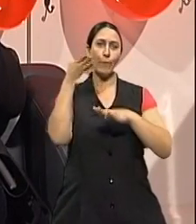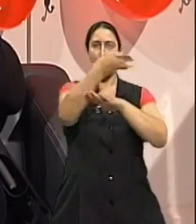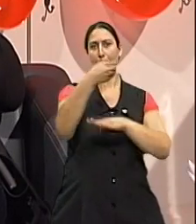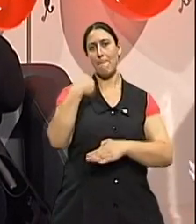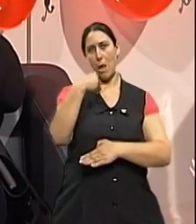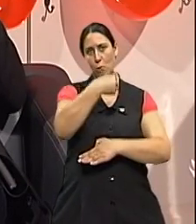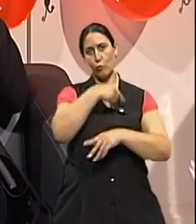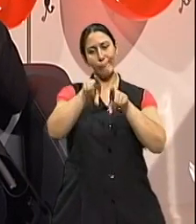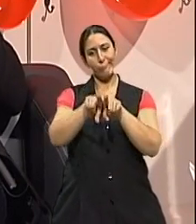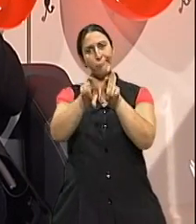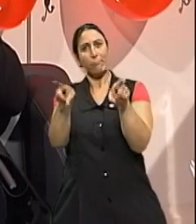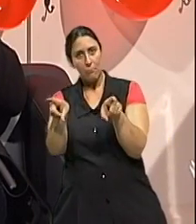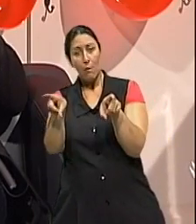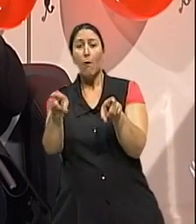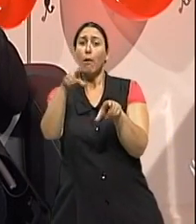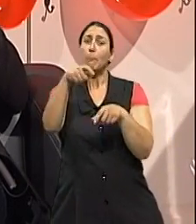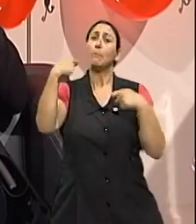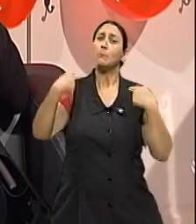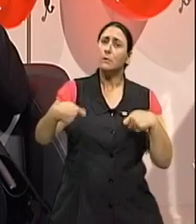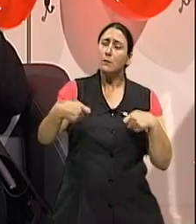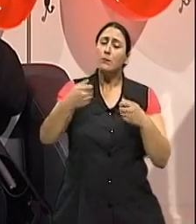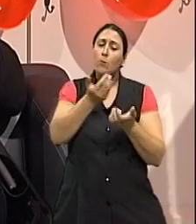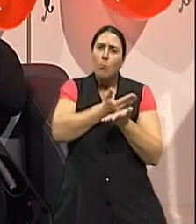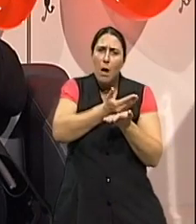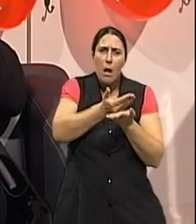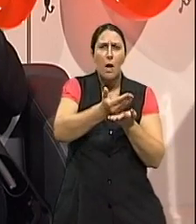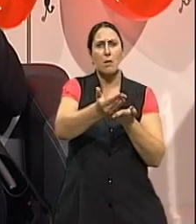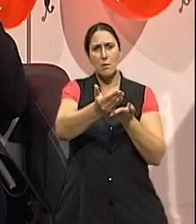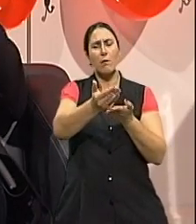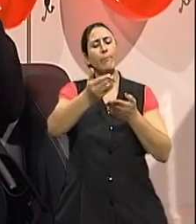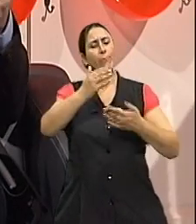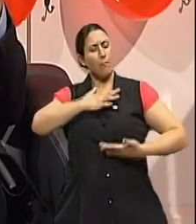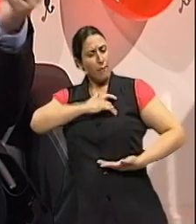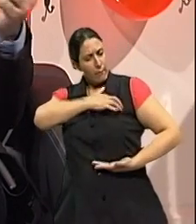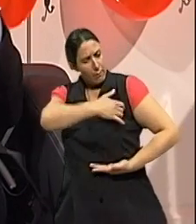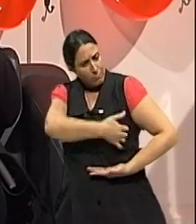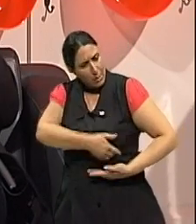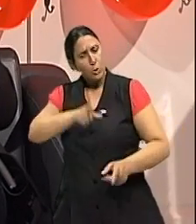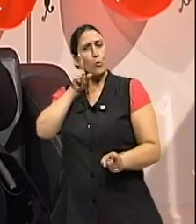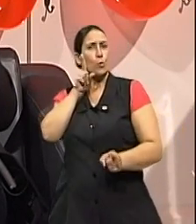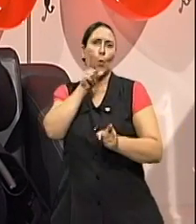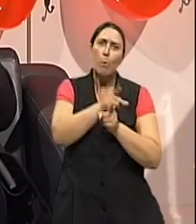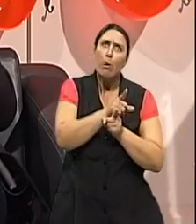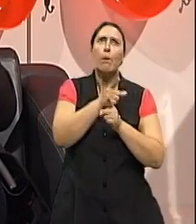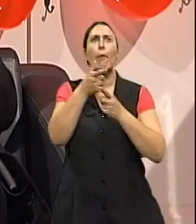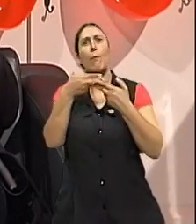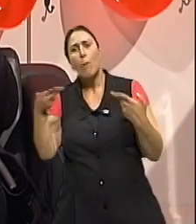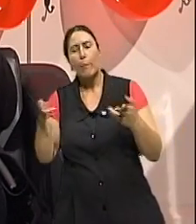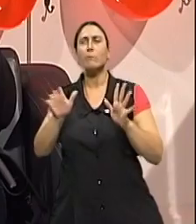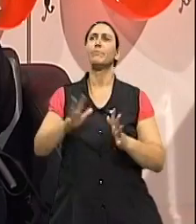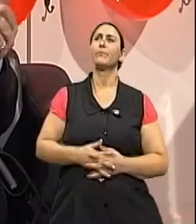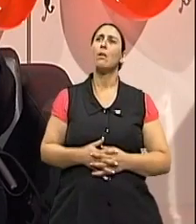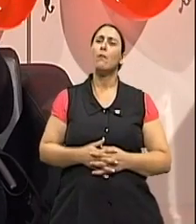onde a gente aprende desde cedo a fazer a palpação da mama para poder detectar algumas coisas, né?